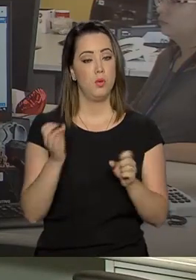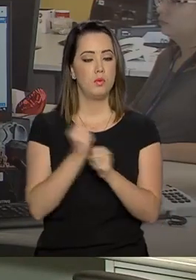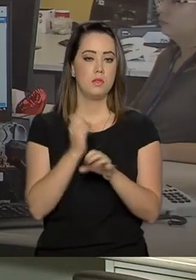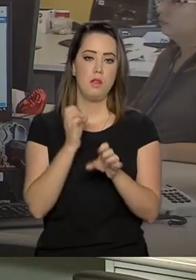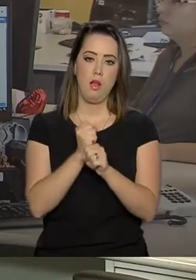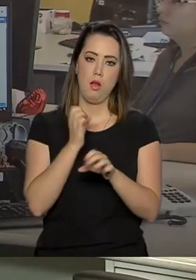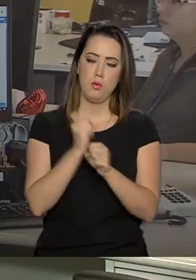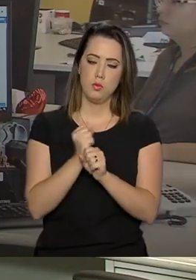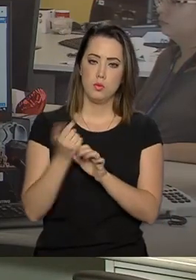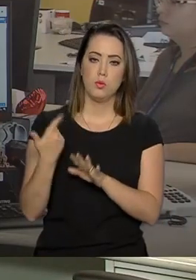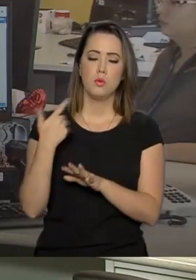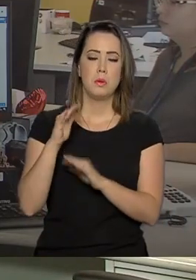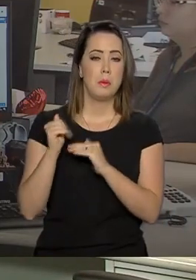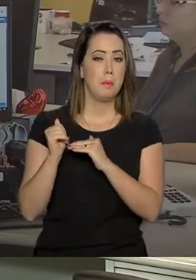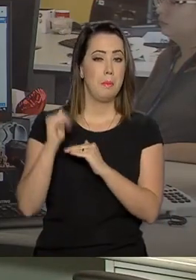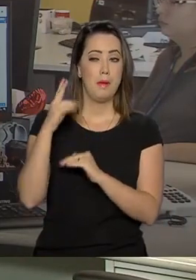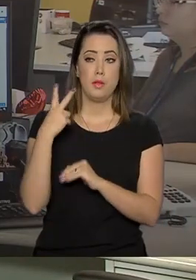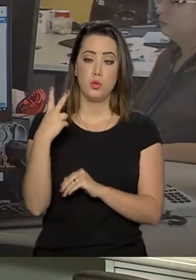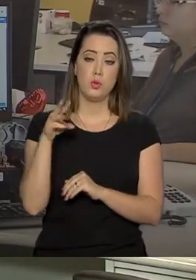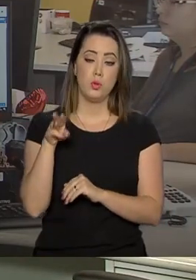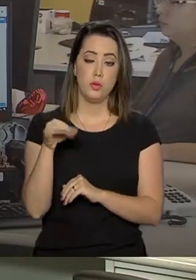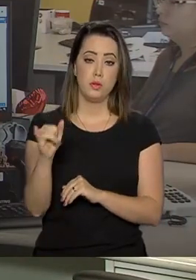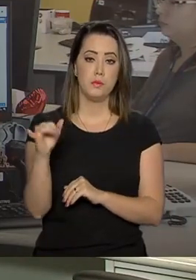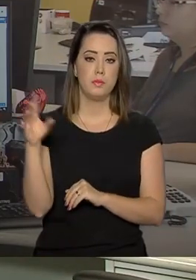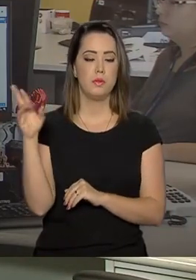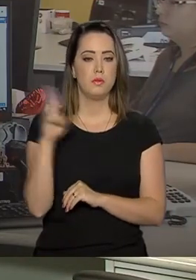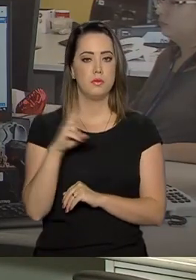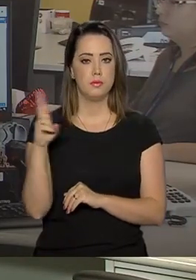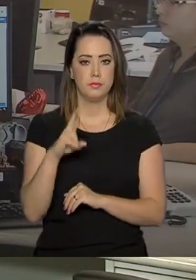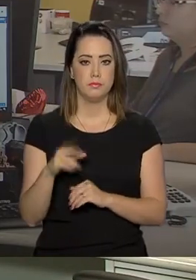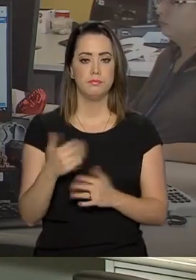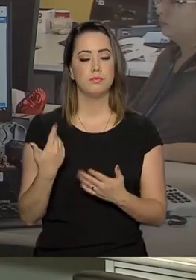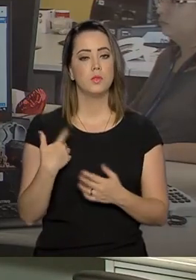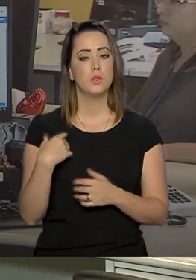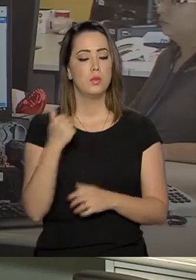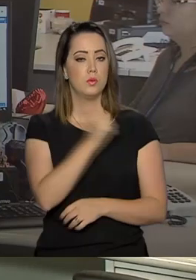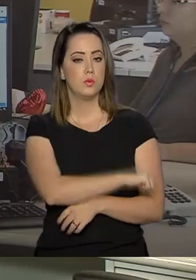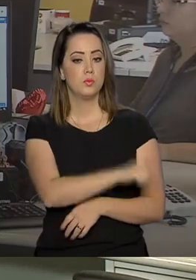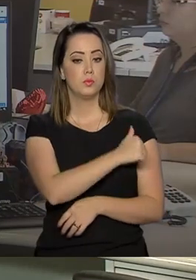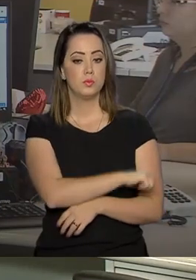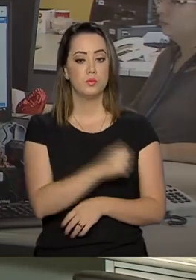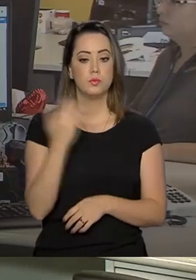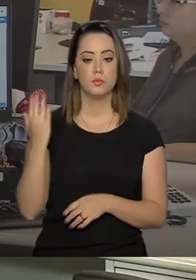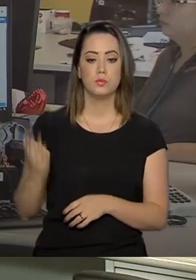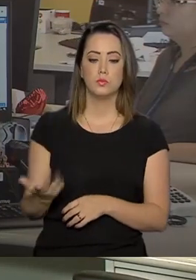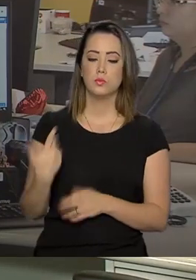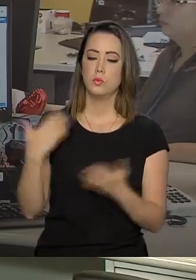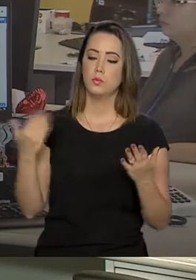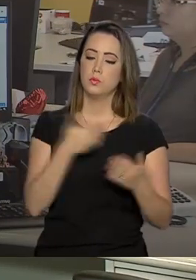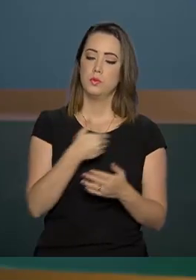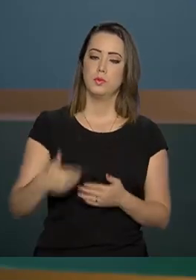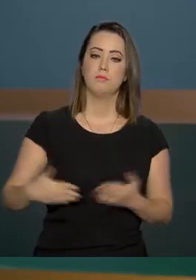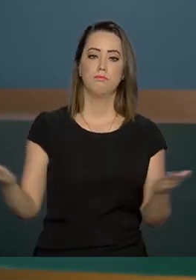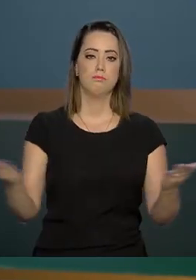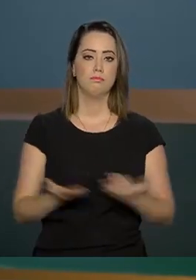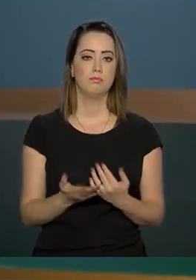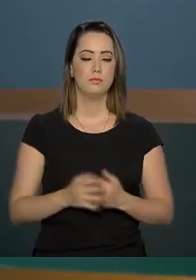devedor alcança R$ 2 bilhões e R 200 milhões. Do Rio de Janeiro, Priscila Terezo para o governo Agora.